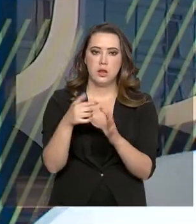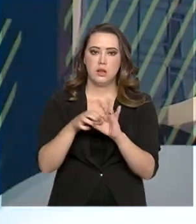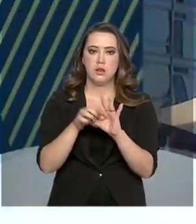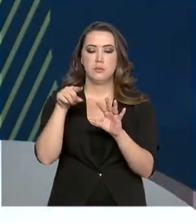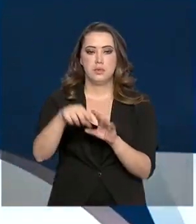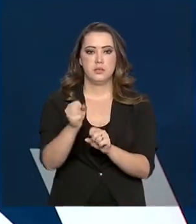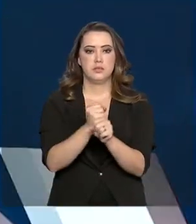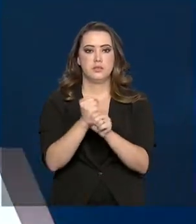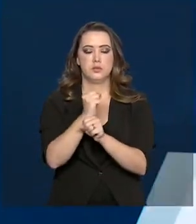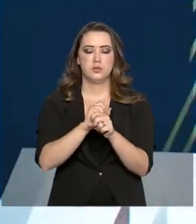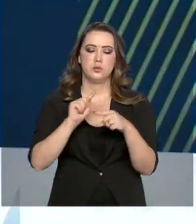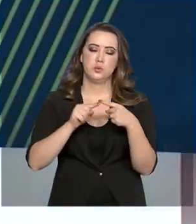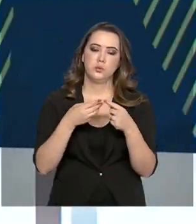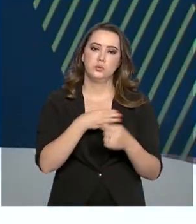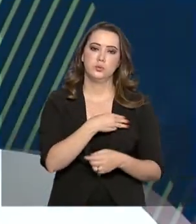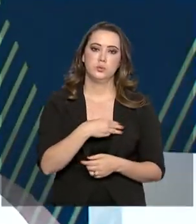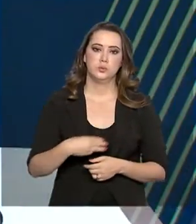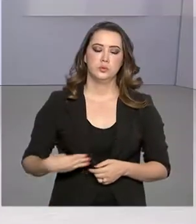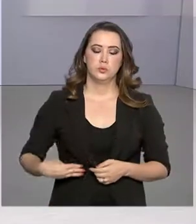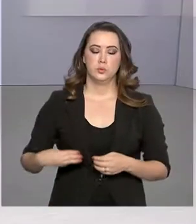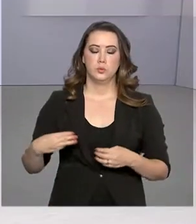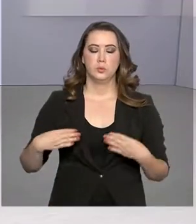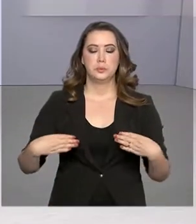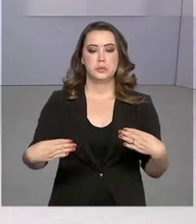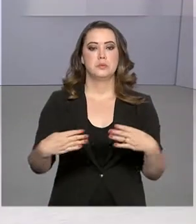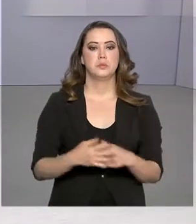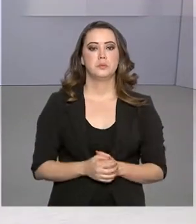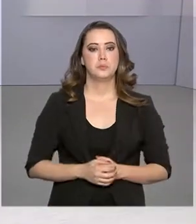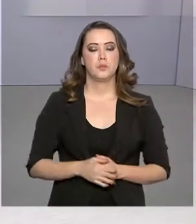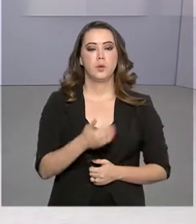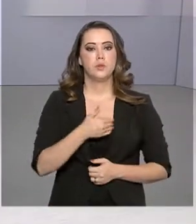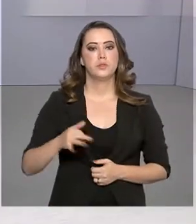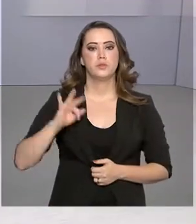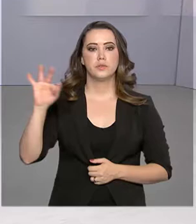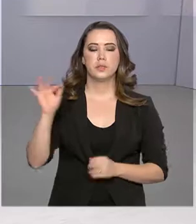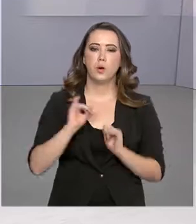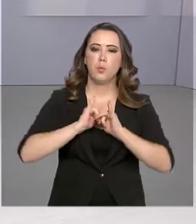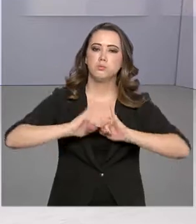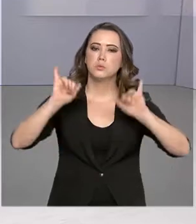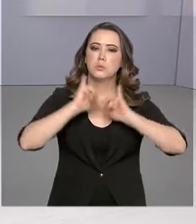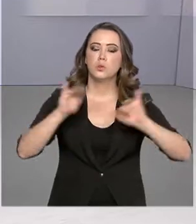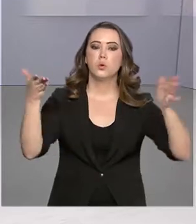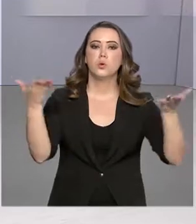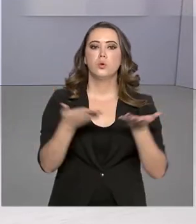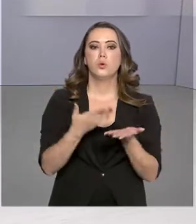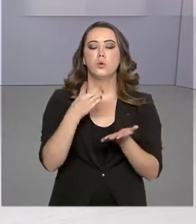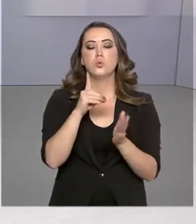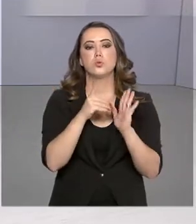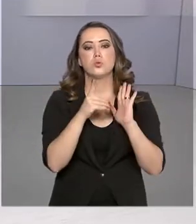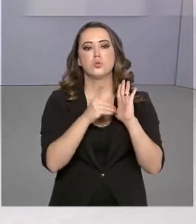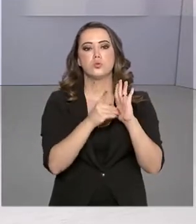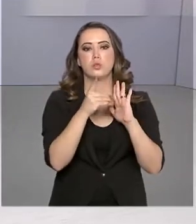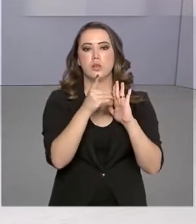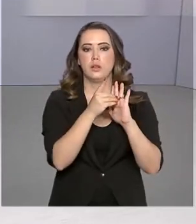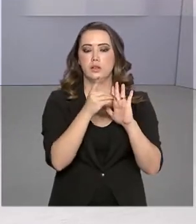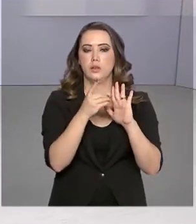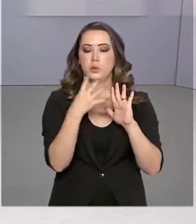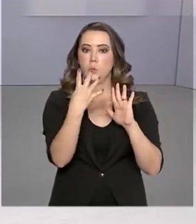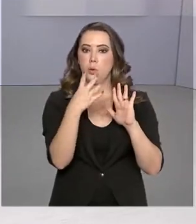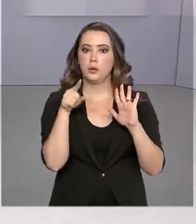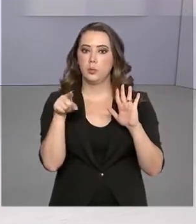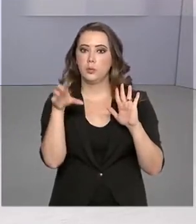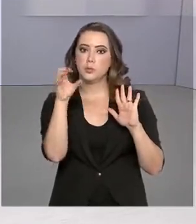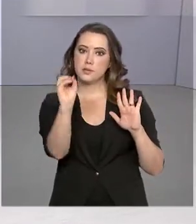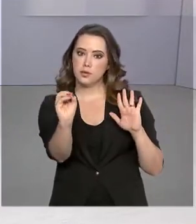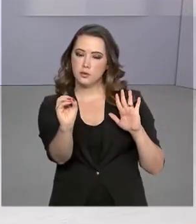neste ano, segundo o ministério. O governo federal publicou hoje o chamado Decreto do Licenciamento 4